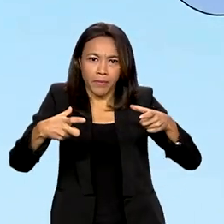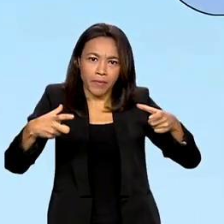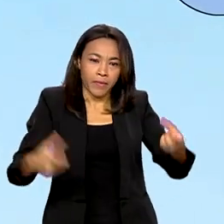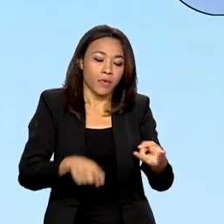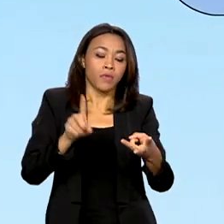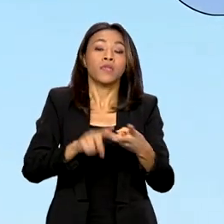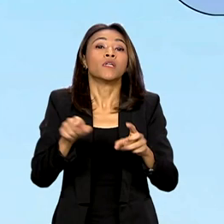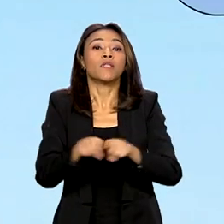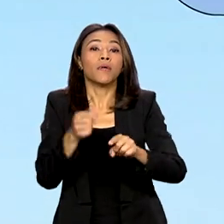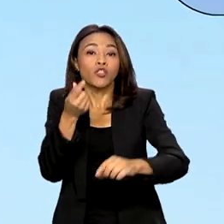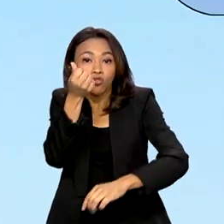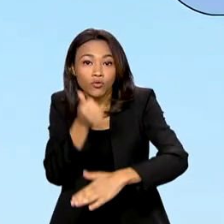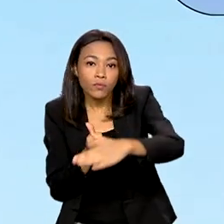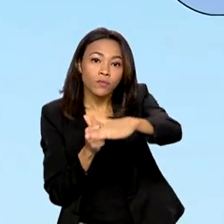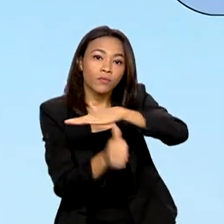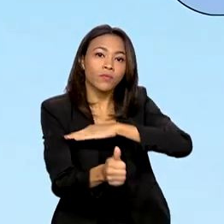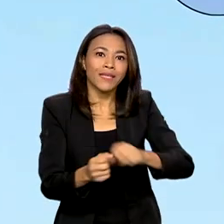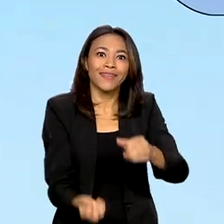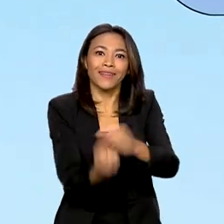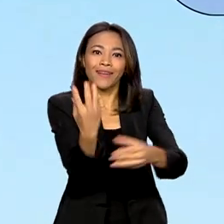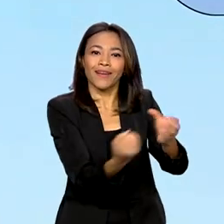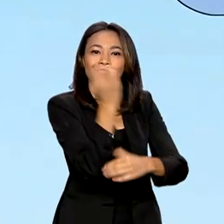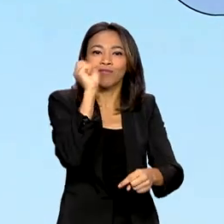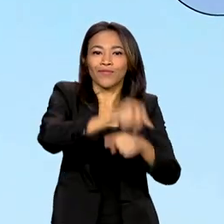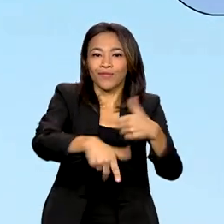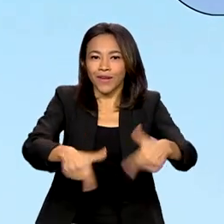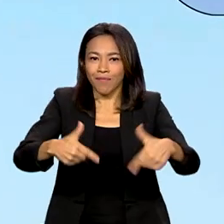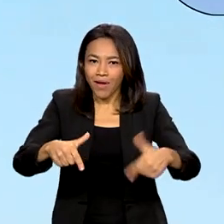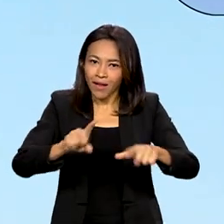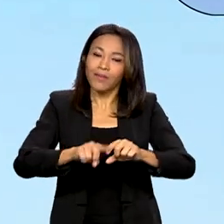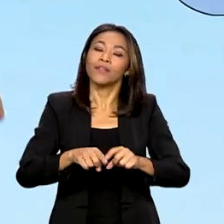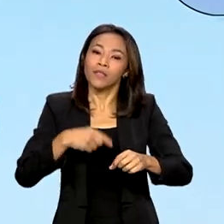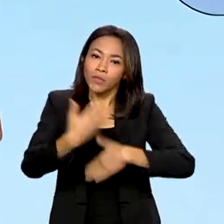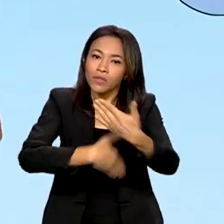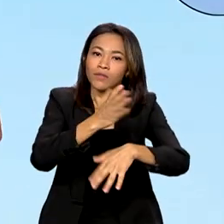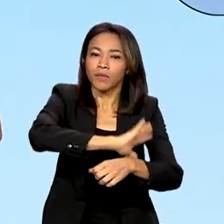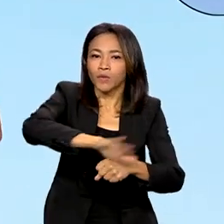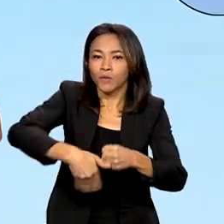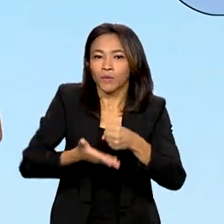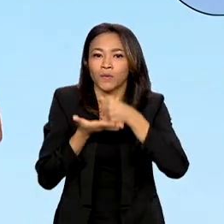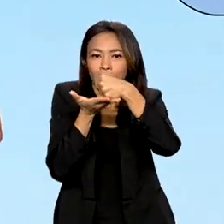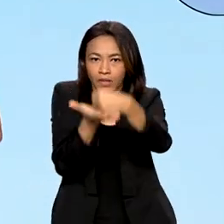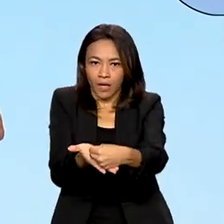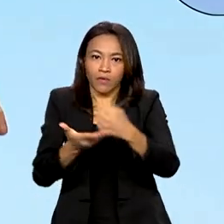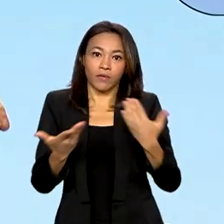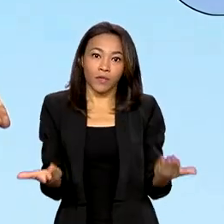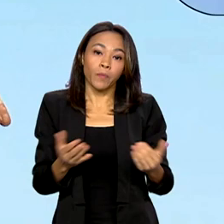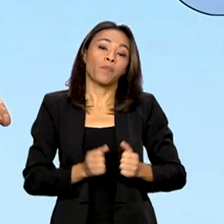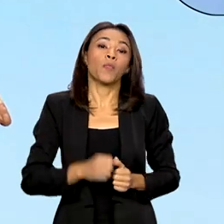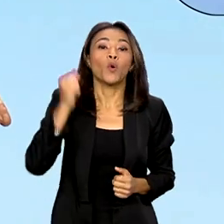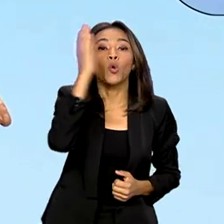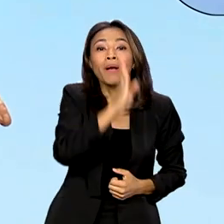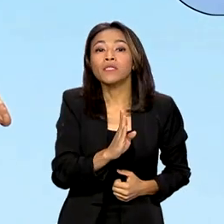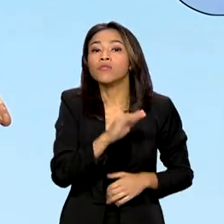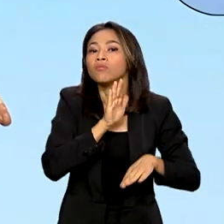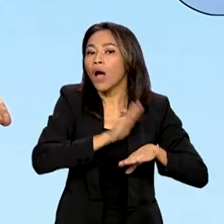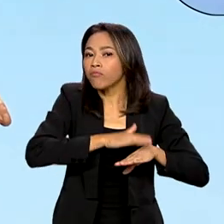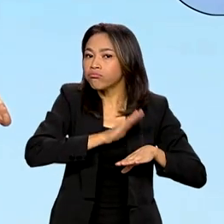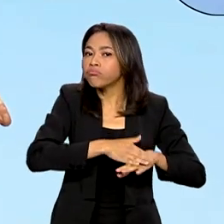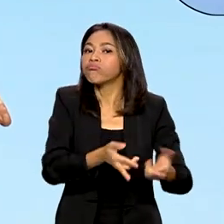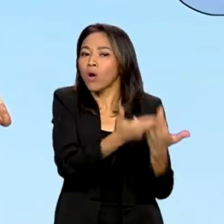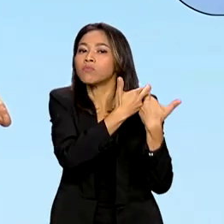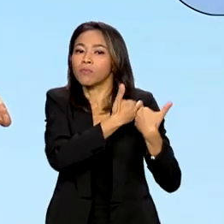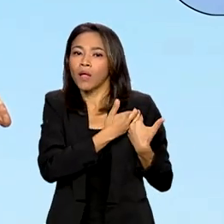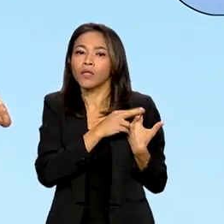investimentos de geração de empregos e do crescimento sustentável. O Brasil está fazendo a sua parte com uma